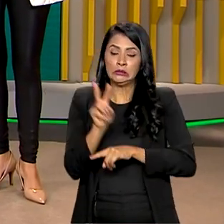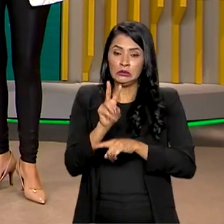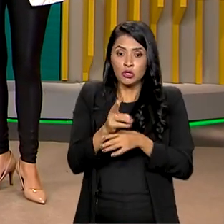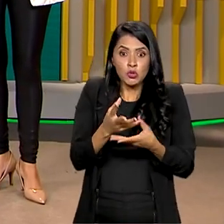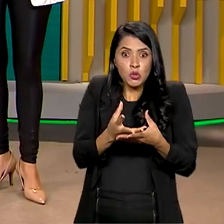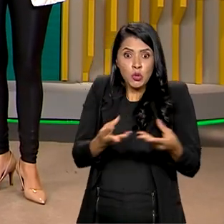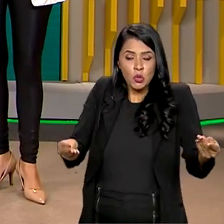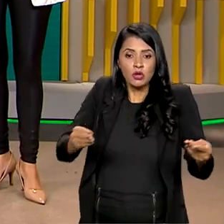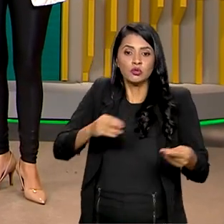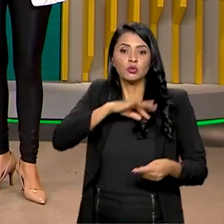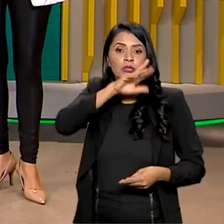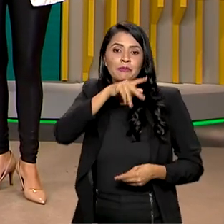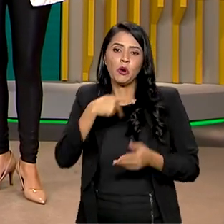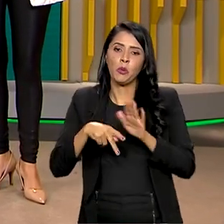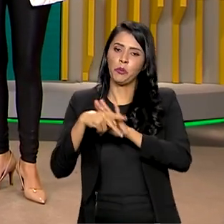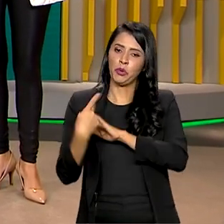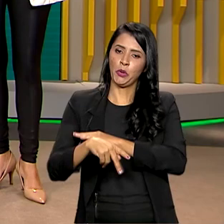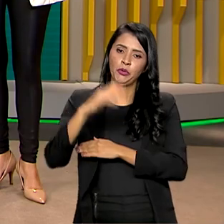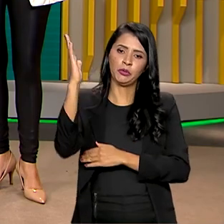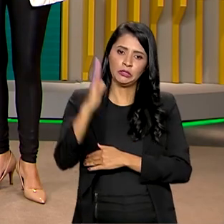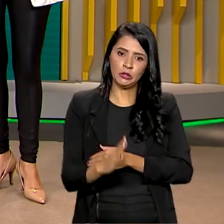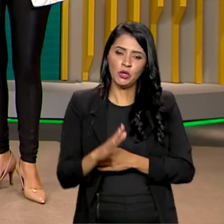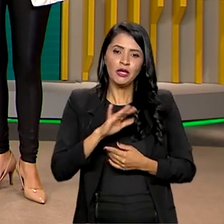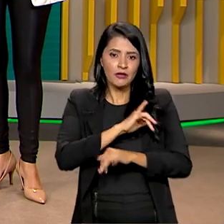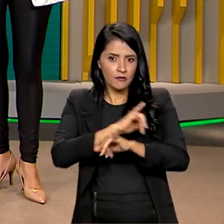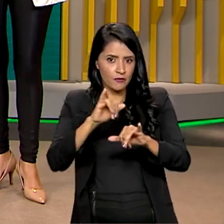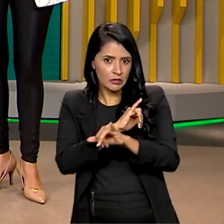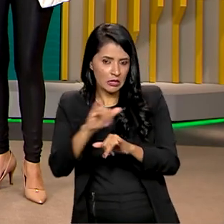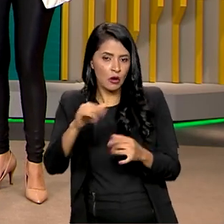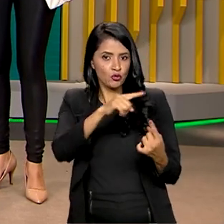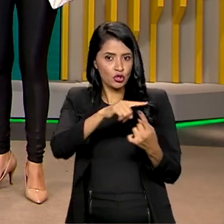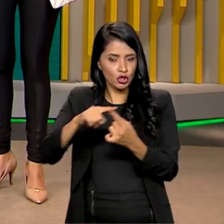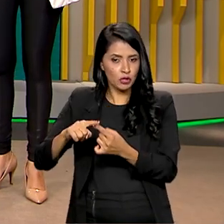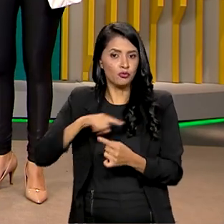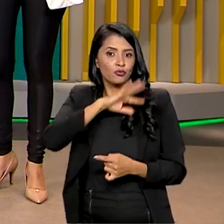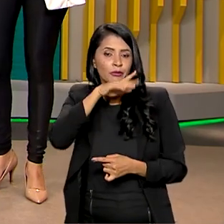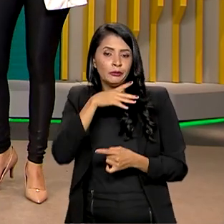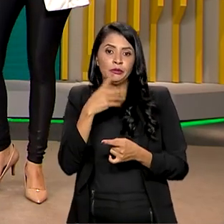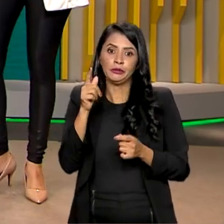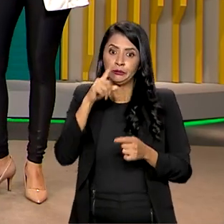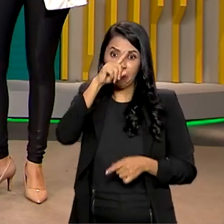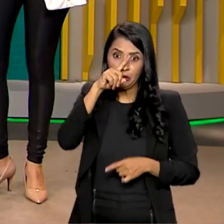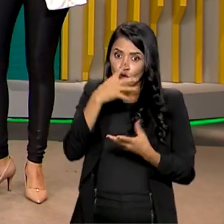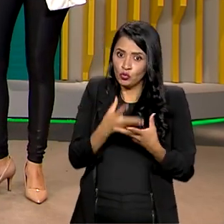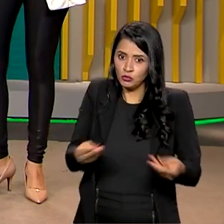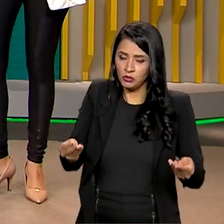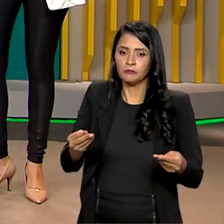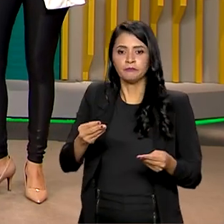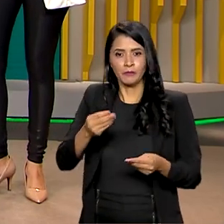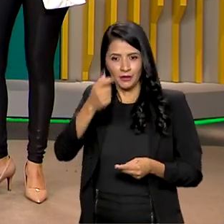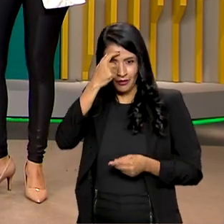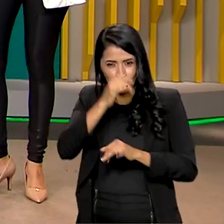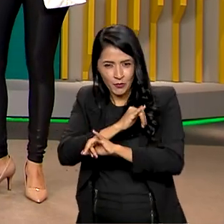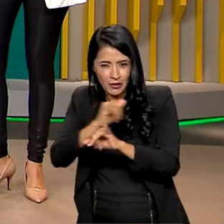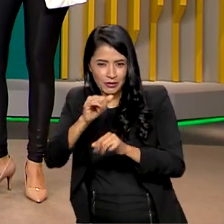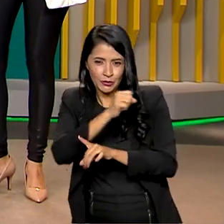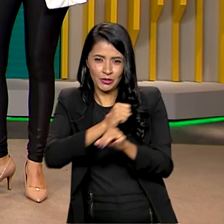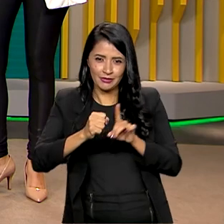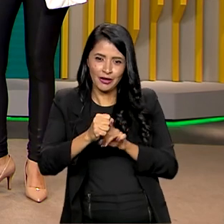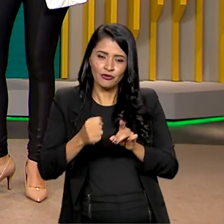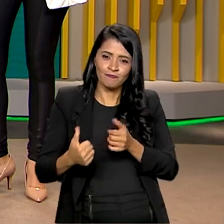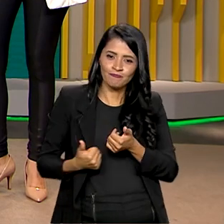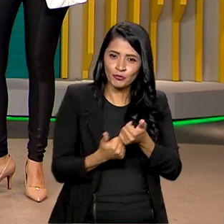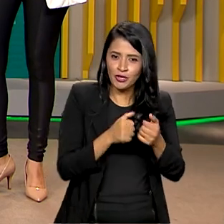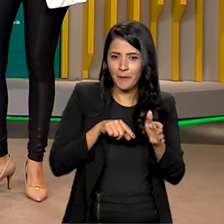fauna brasileira e informar sobre as espécies em perigo. Além de conscientizar a sociedade, auxiliar pesquisas sobre o